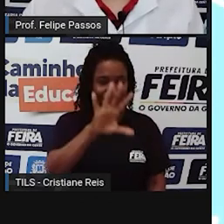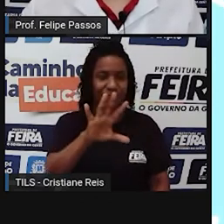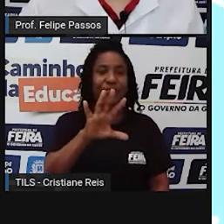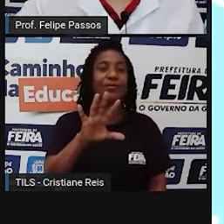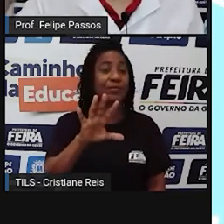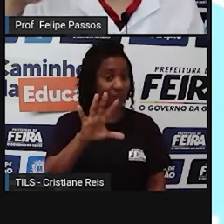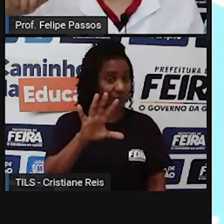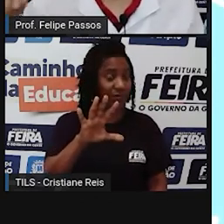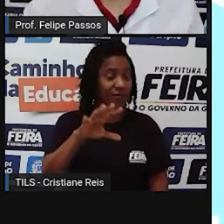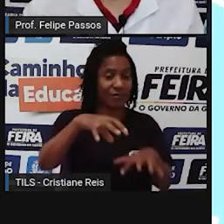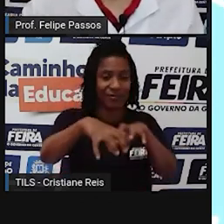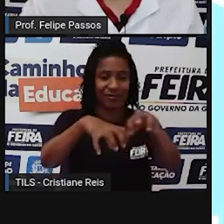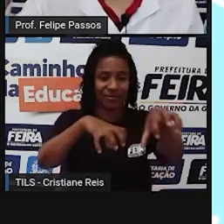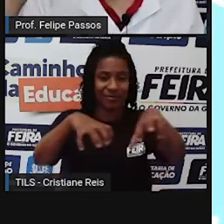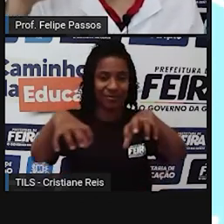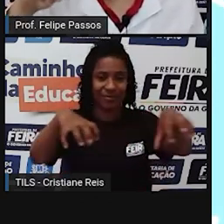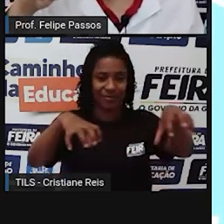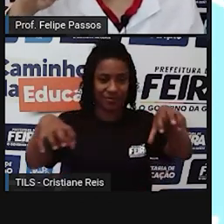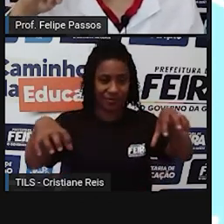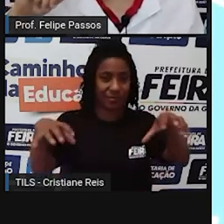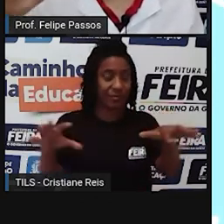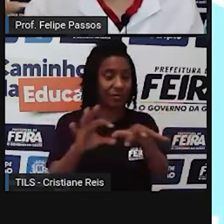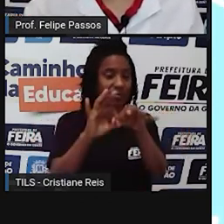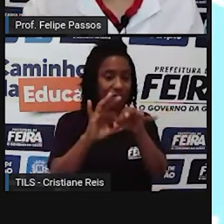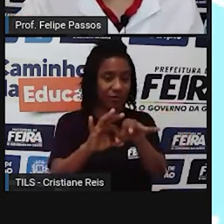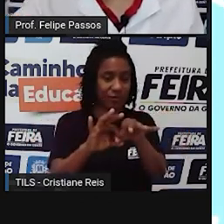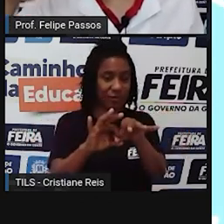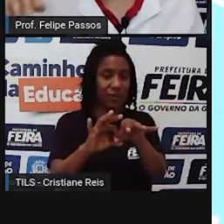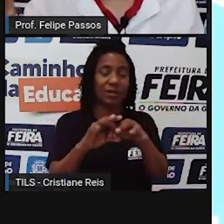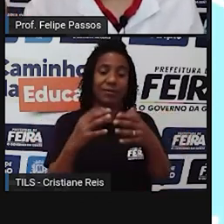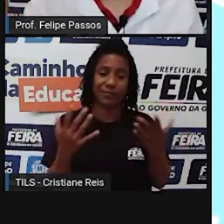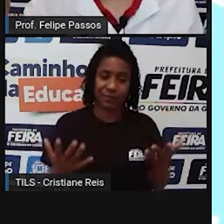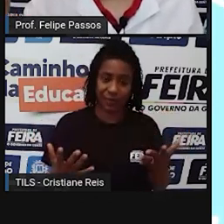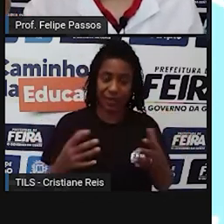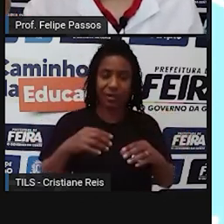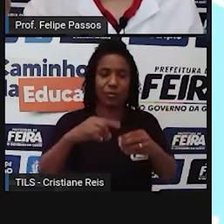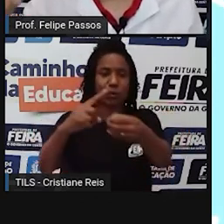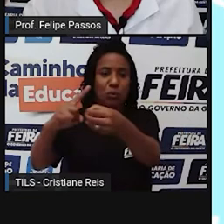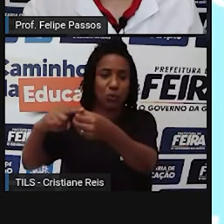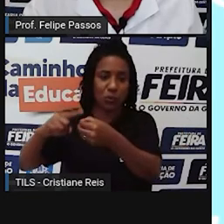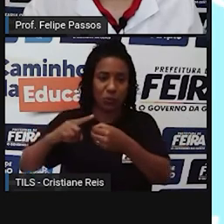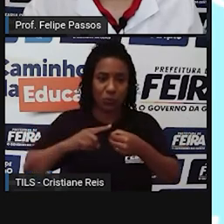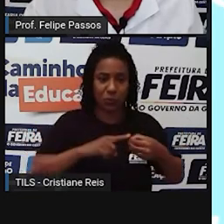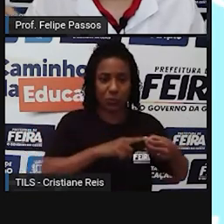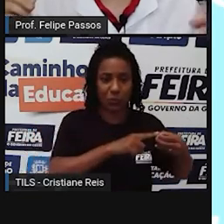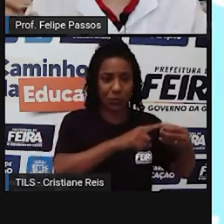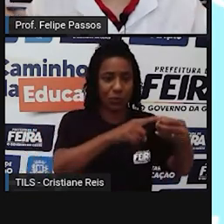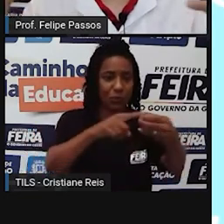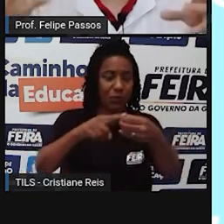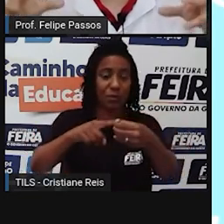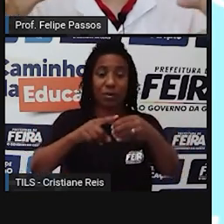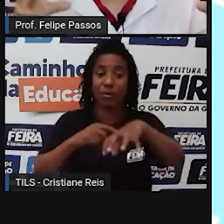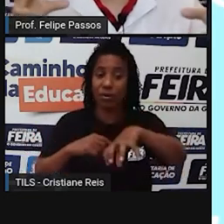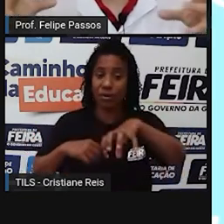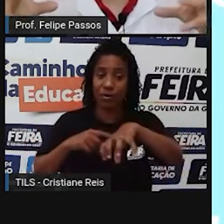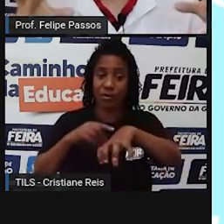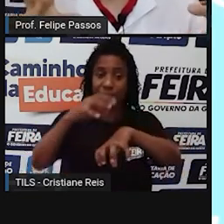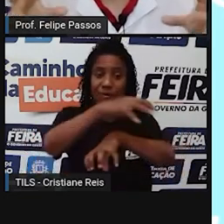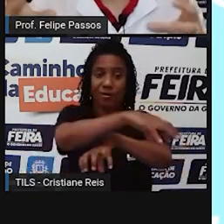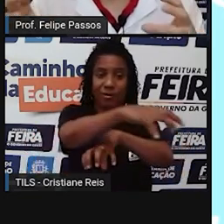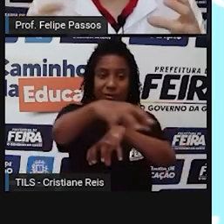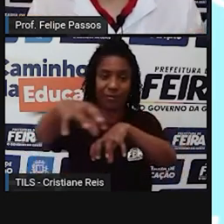com cidades satélites, né, ao redor dessa grande cidade, que é a metrópole, e você tem essa